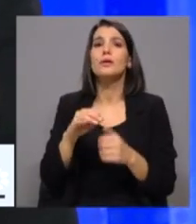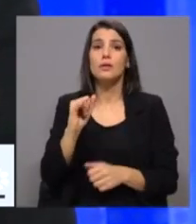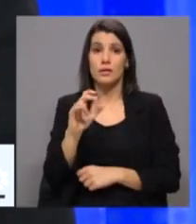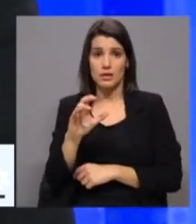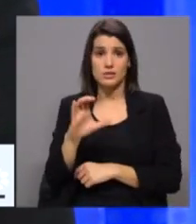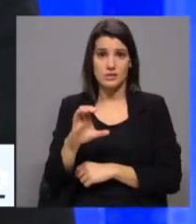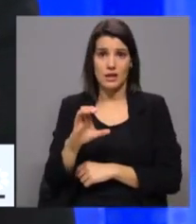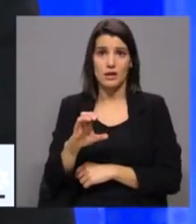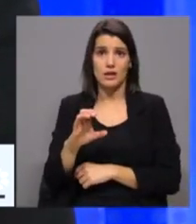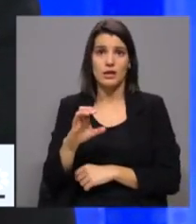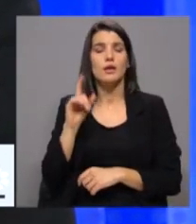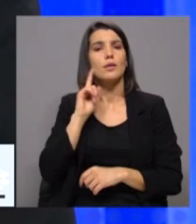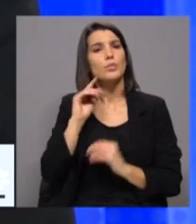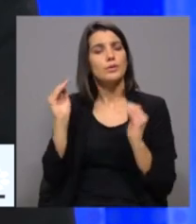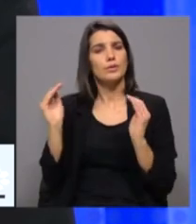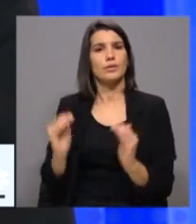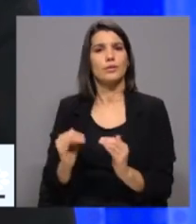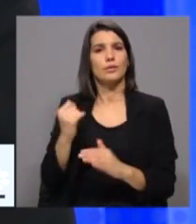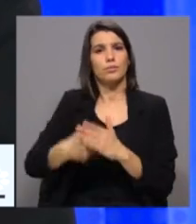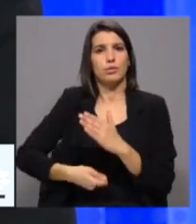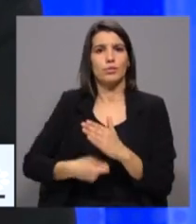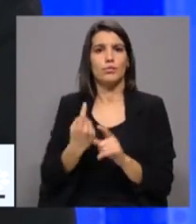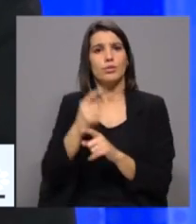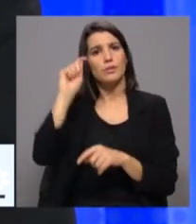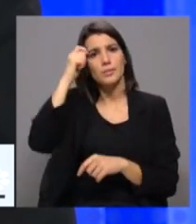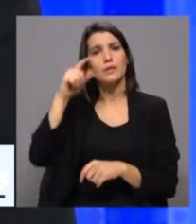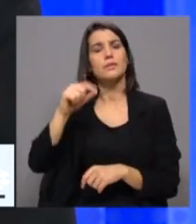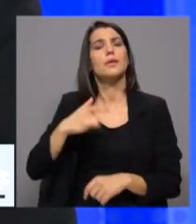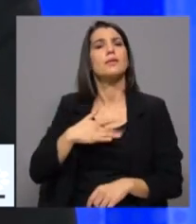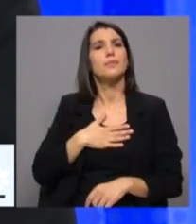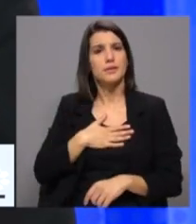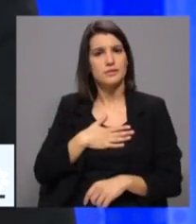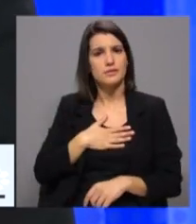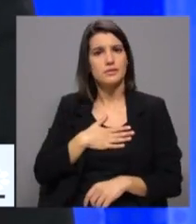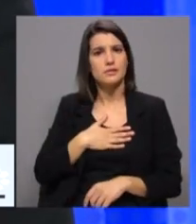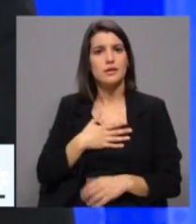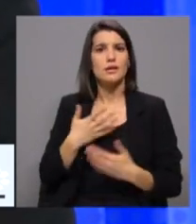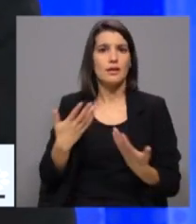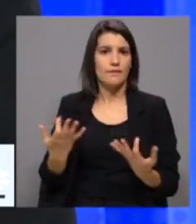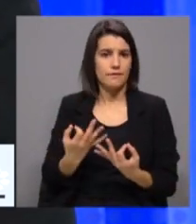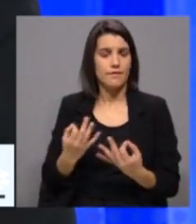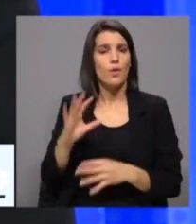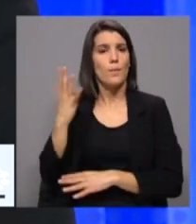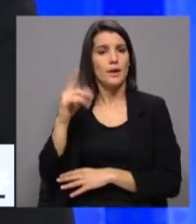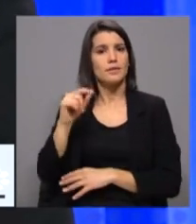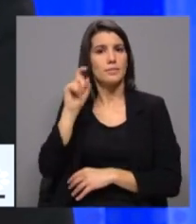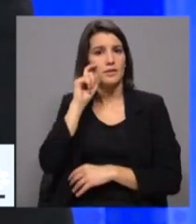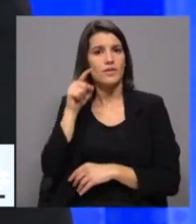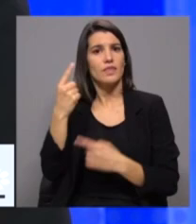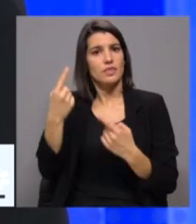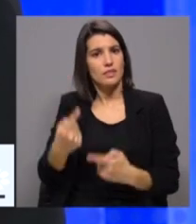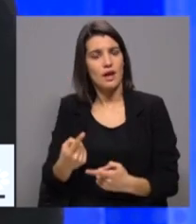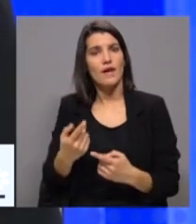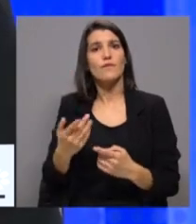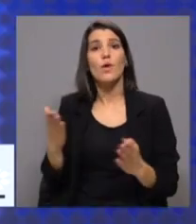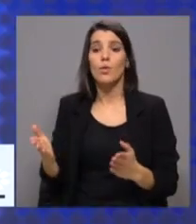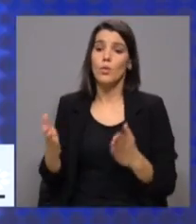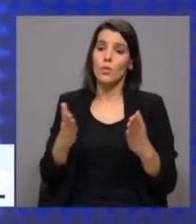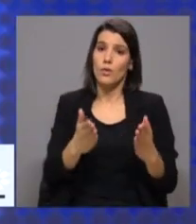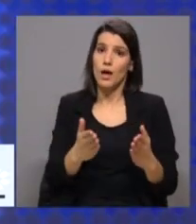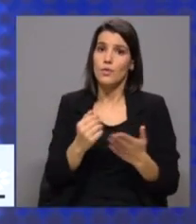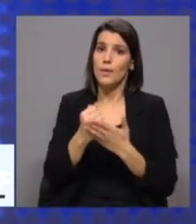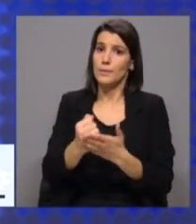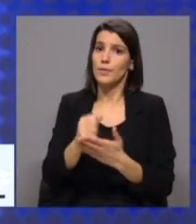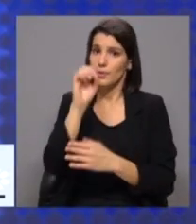é fundamental que se possa descer os impostos que incidem também sobre as empresas. Não obstante, o PAN também defende que devem existir contrapartidas ambientais e